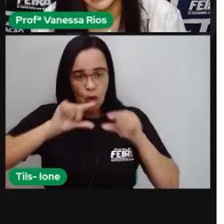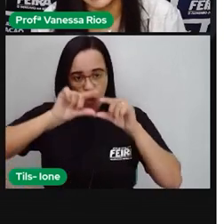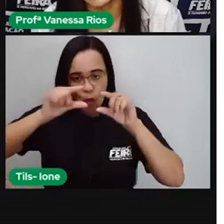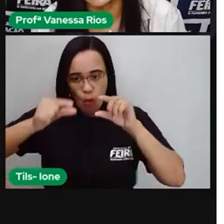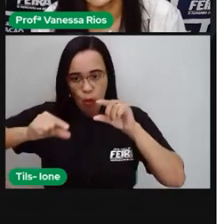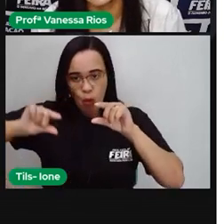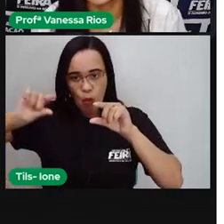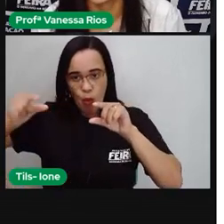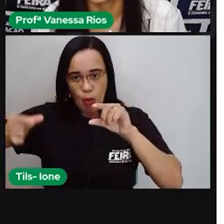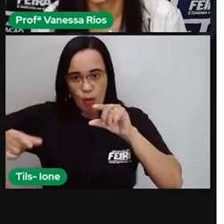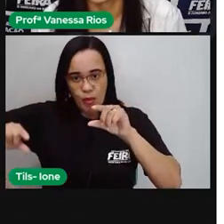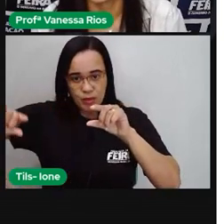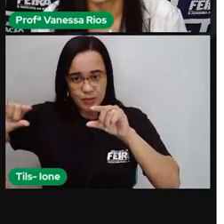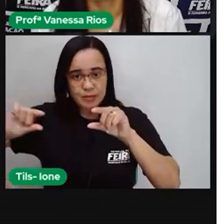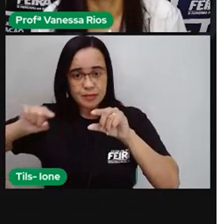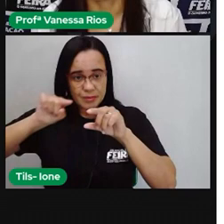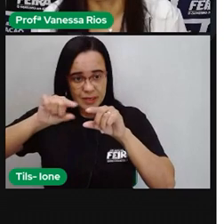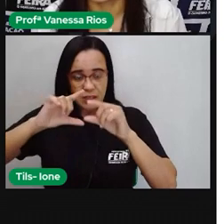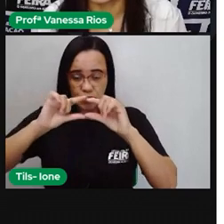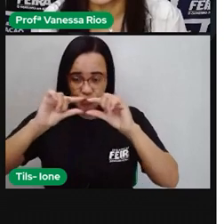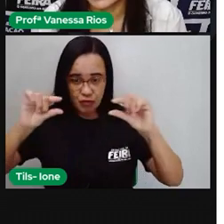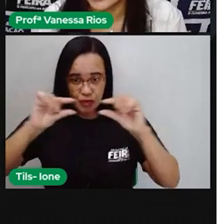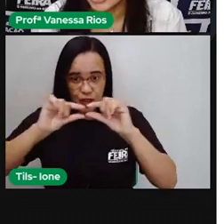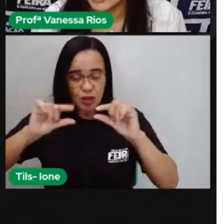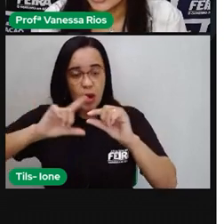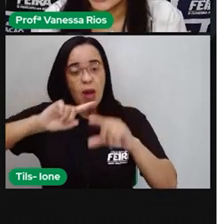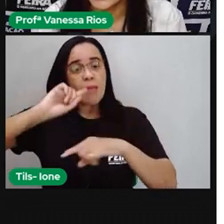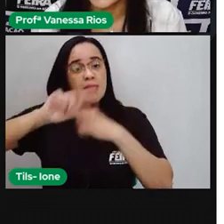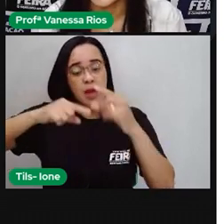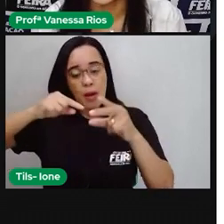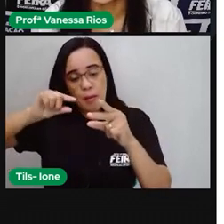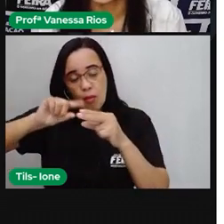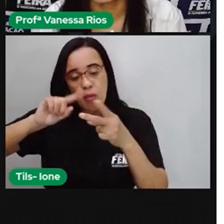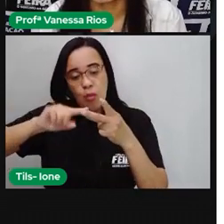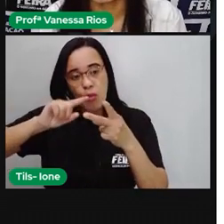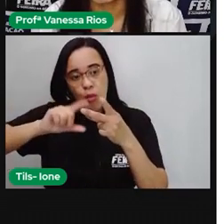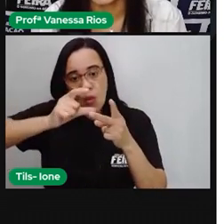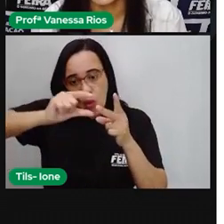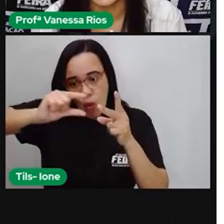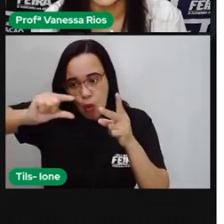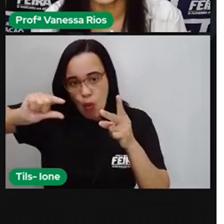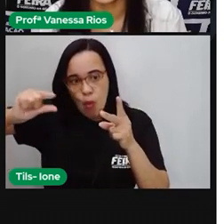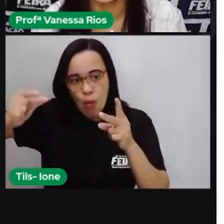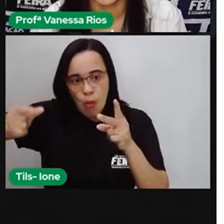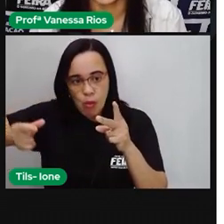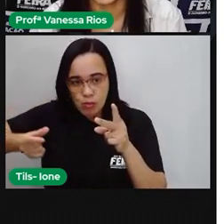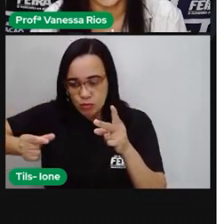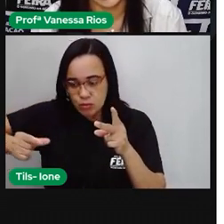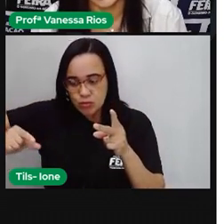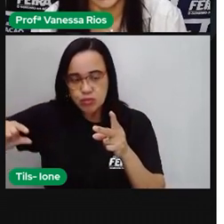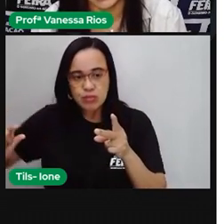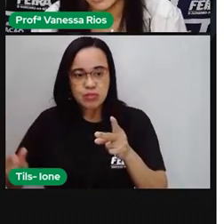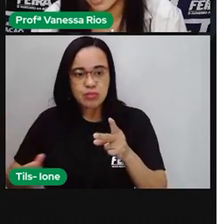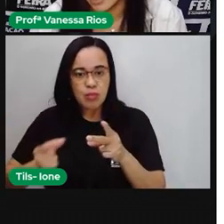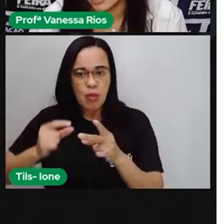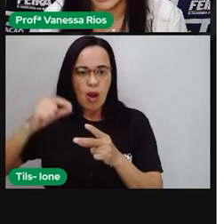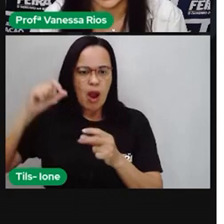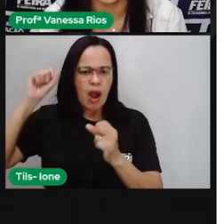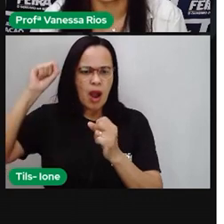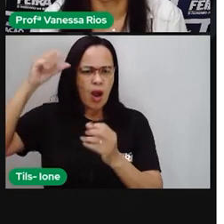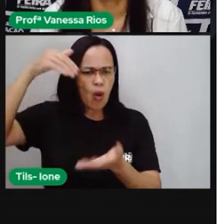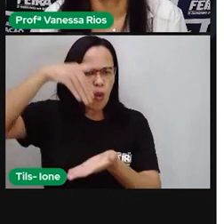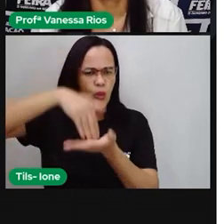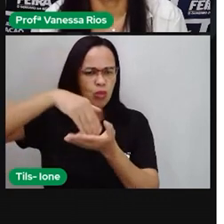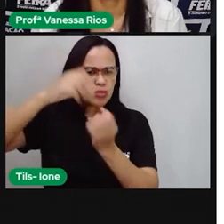delgado, também pelo intestino grosso. E aí as fezes, já as fezes aí